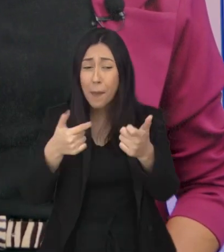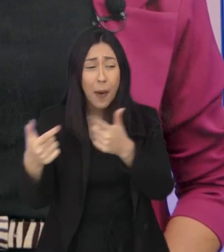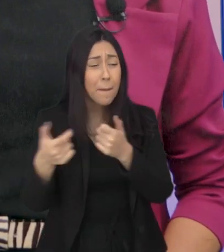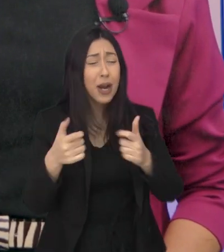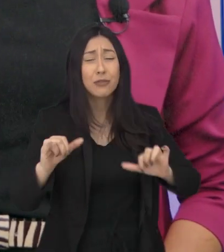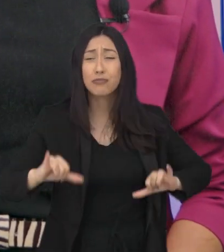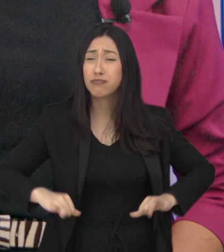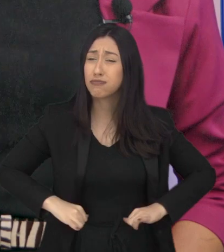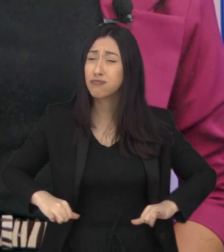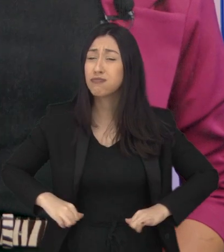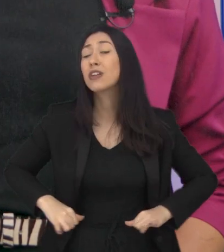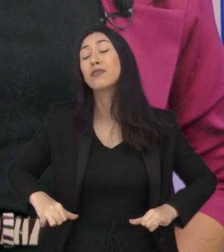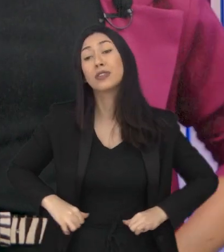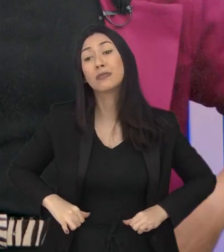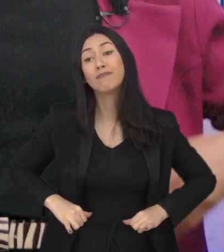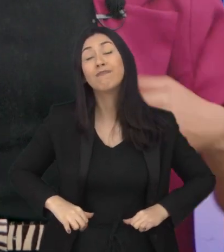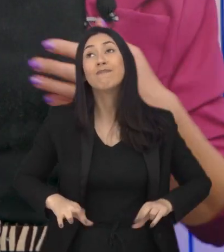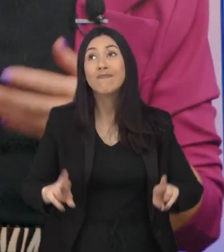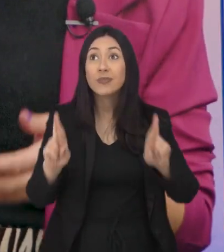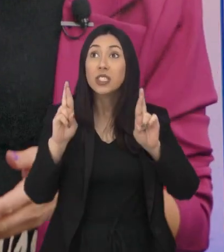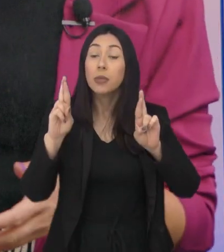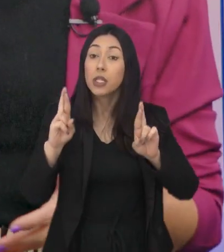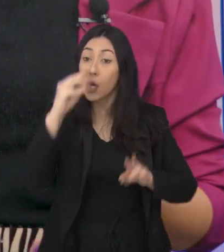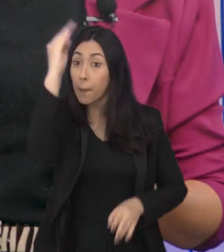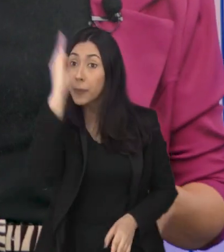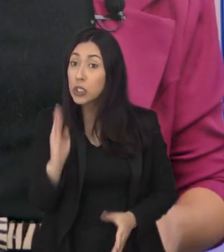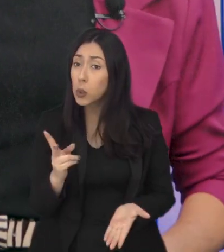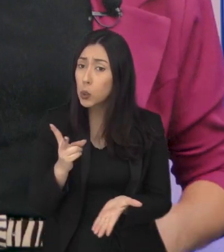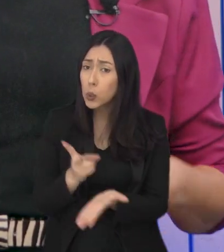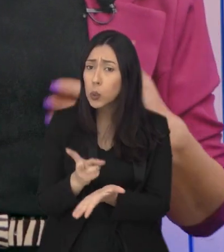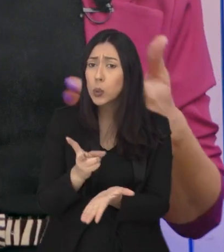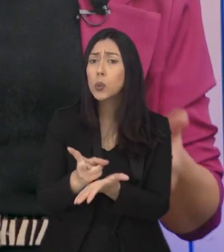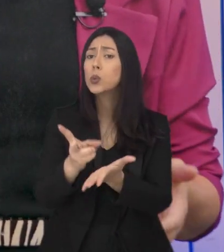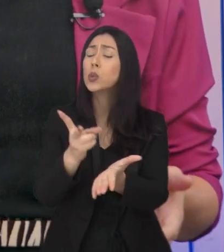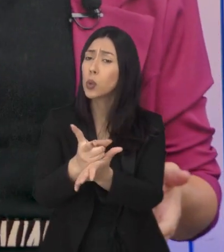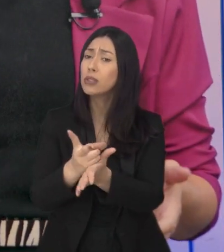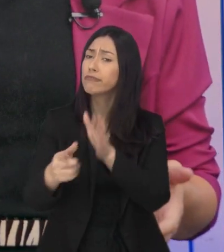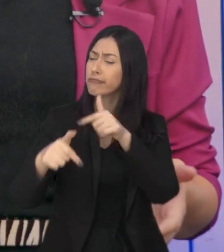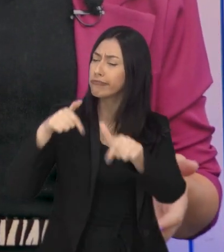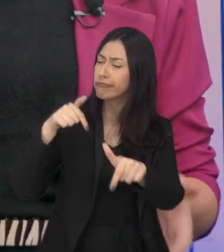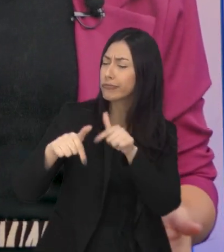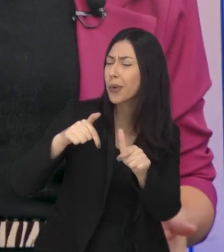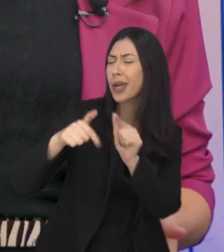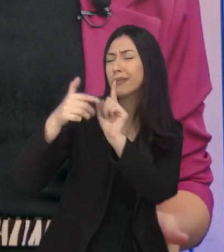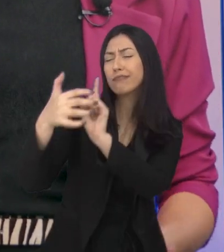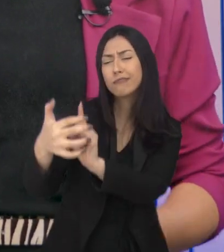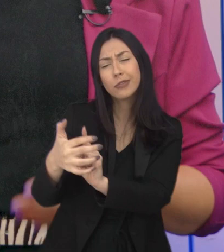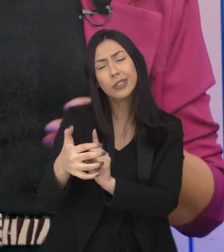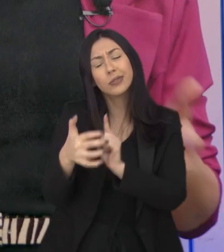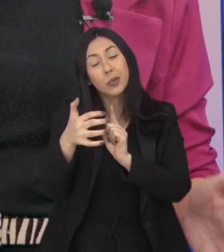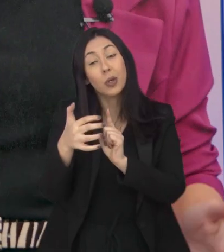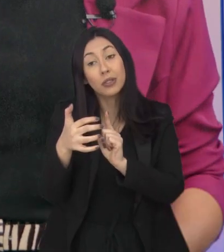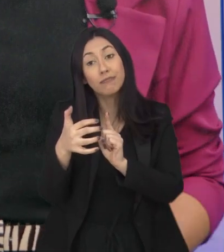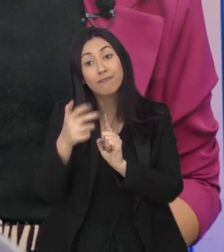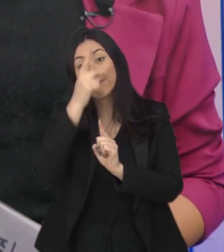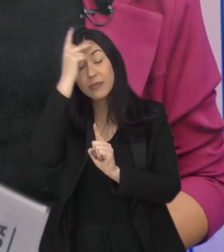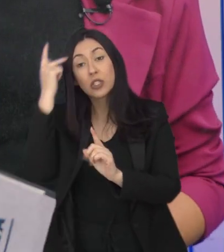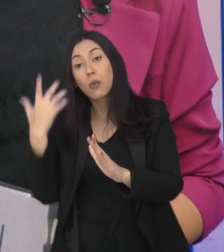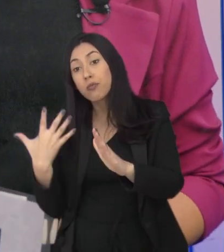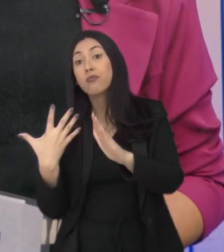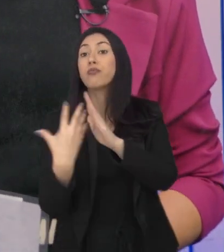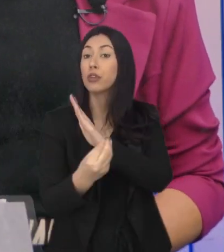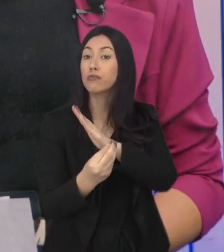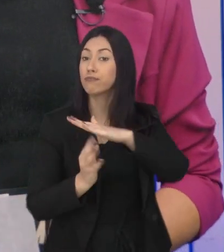entre os bombardeios. Que o nosso país possa, né, Marvin, continuar fazendo esse trabalho acolhedor aos